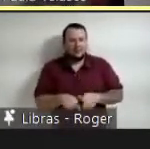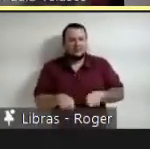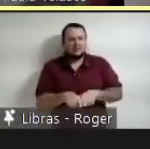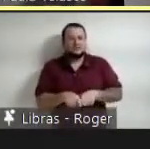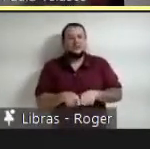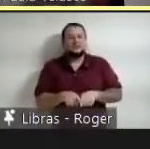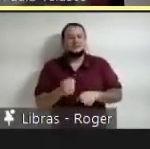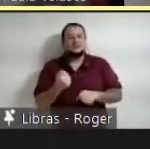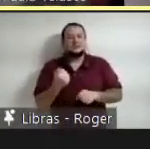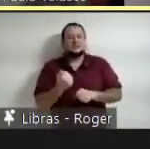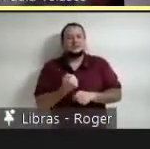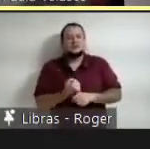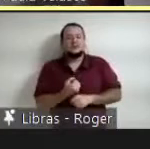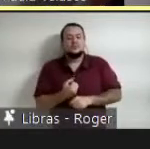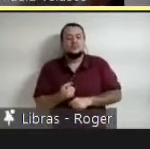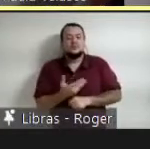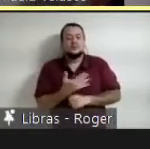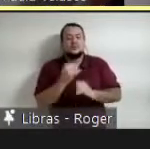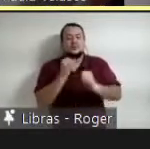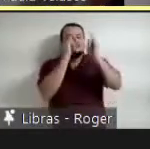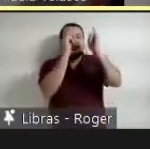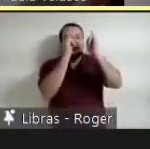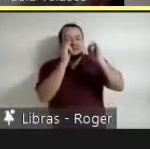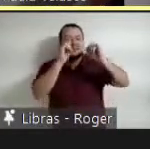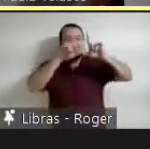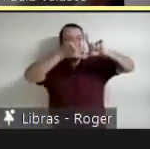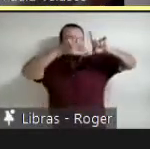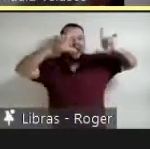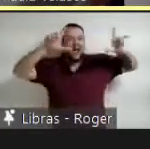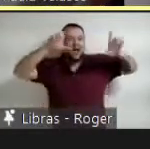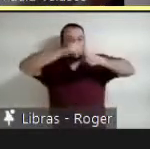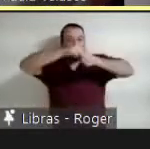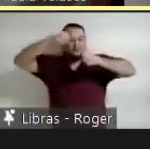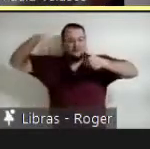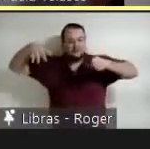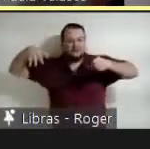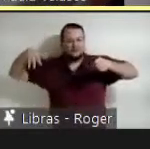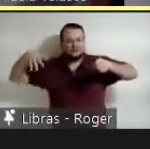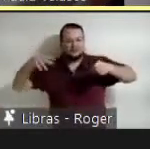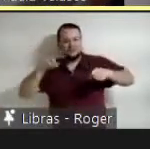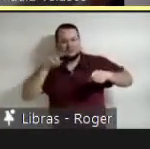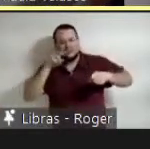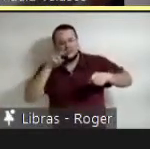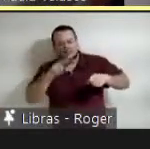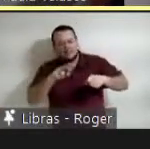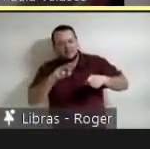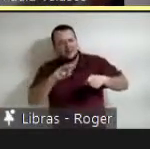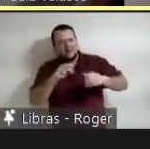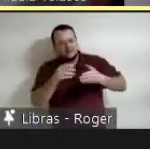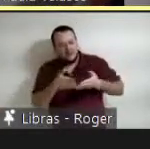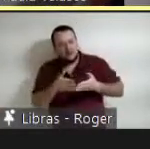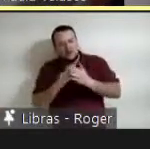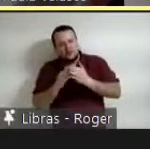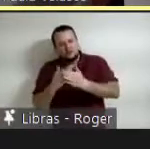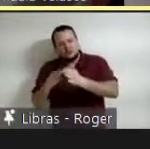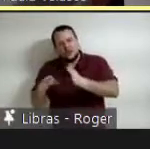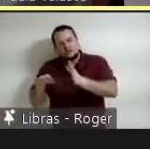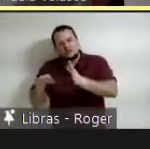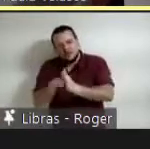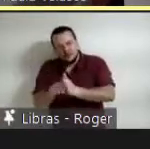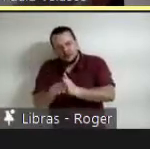marítima da cidade e recebe os vejeros que embarcan e desembarcan no porto com uma experiência memorável.